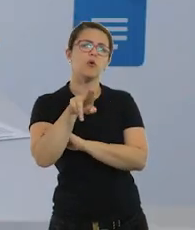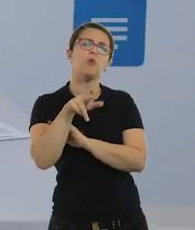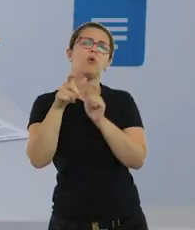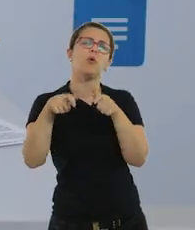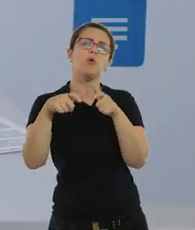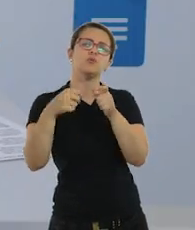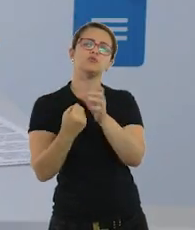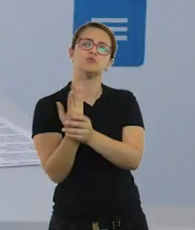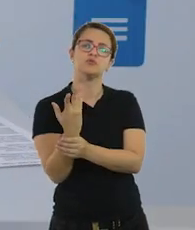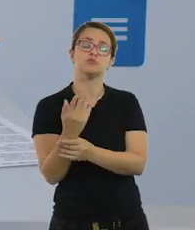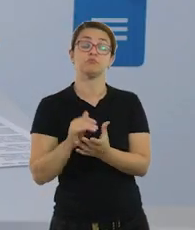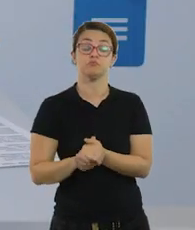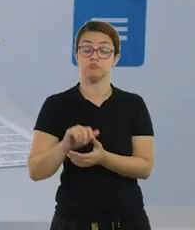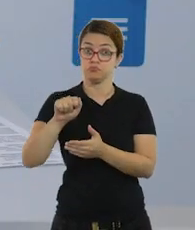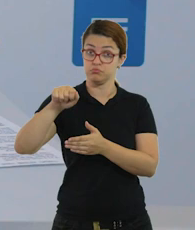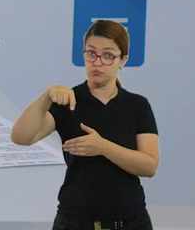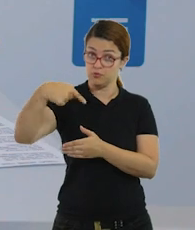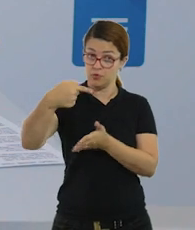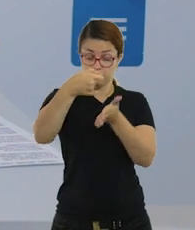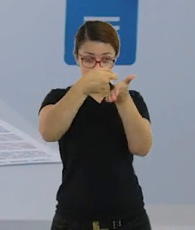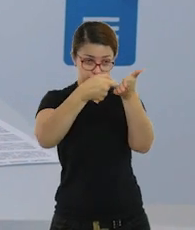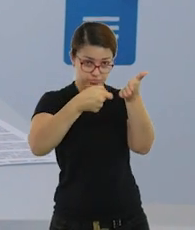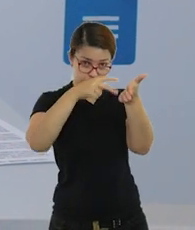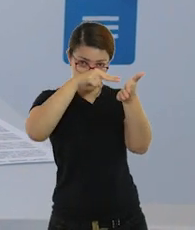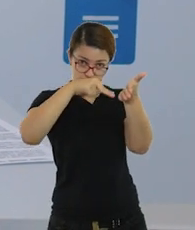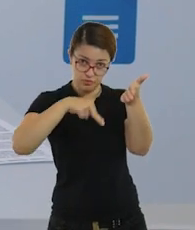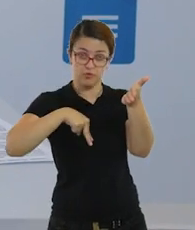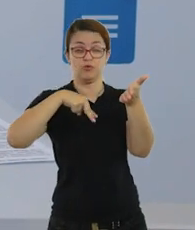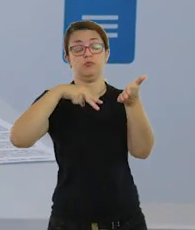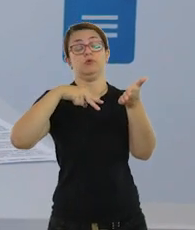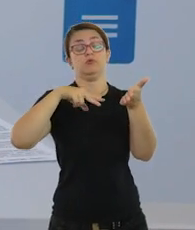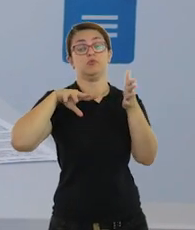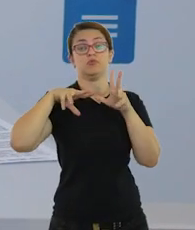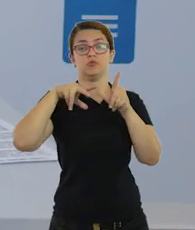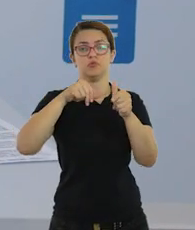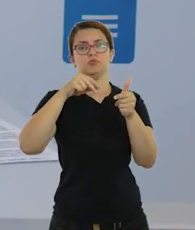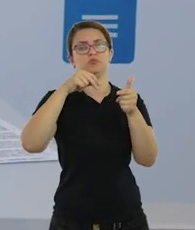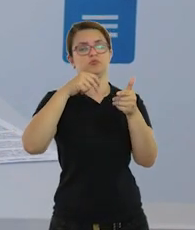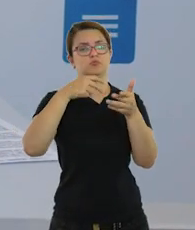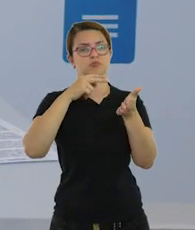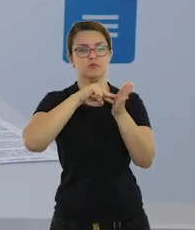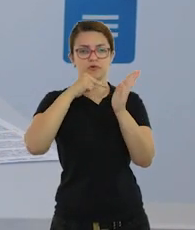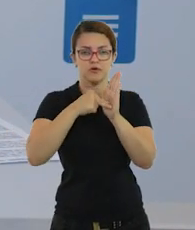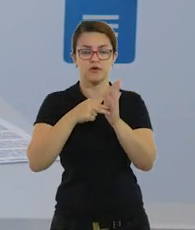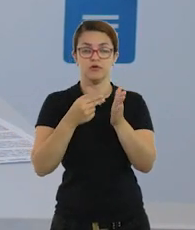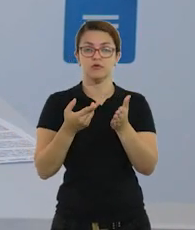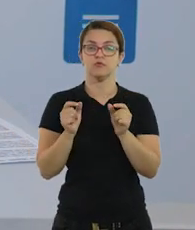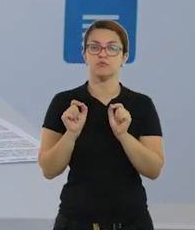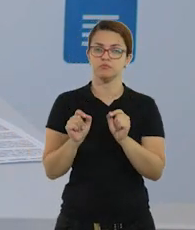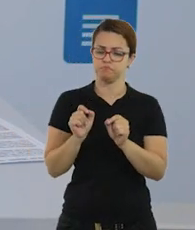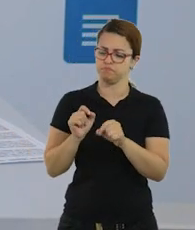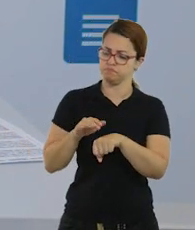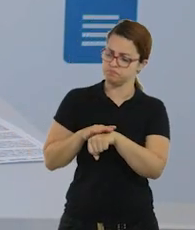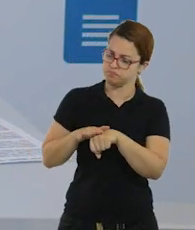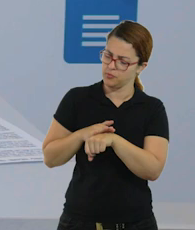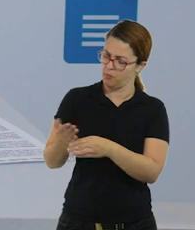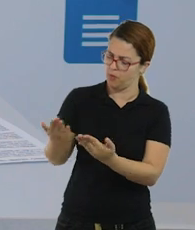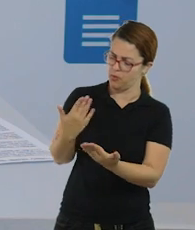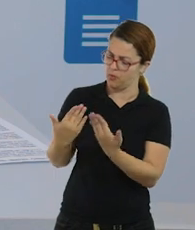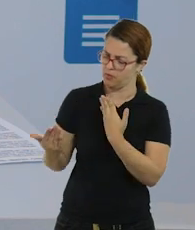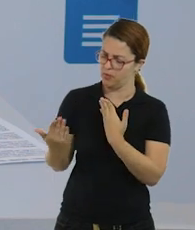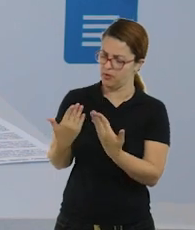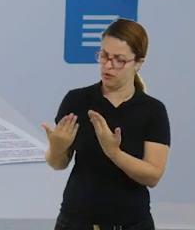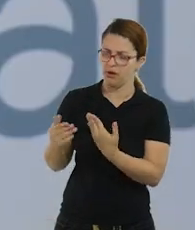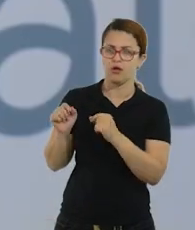leitura com a criança, do texto Todo Nome Tem a Dizer, vocês vão conversar com o filho de vocês, falando